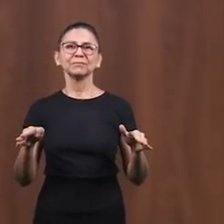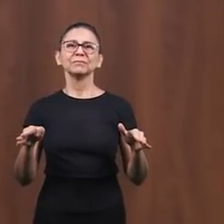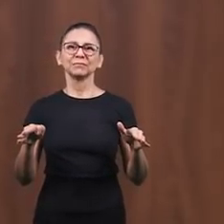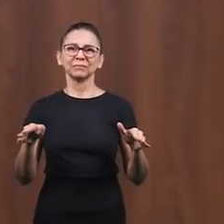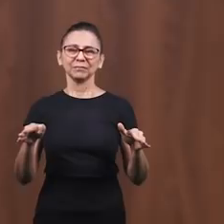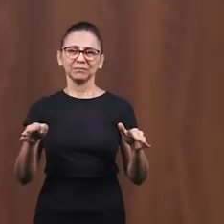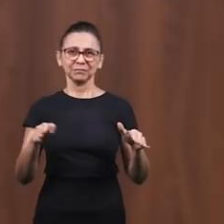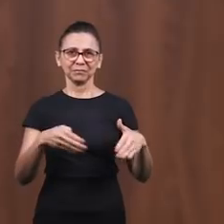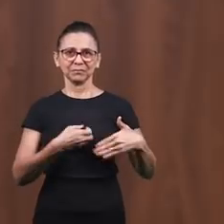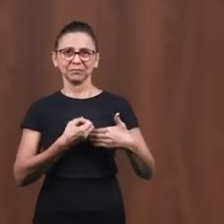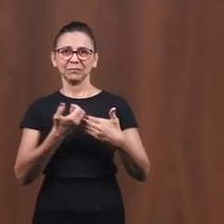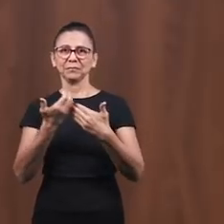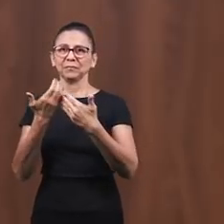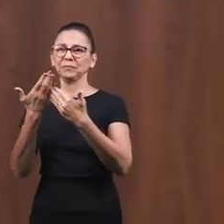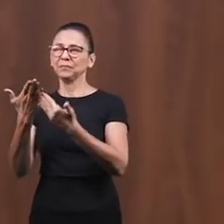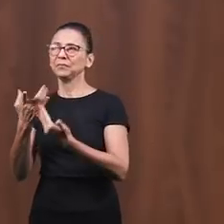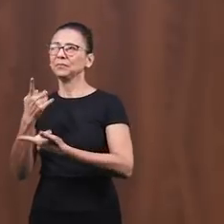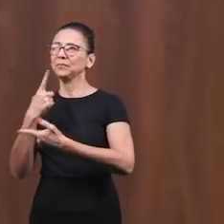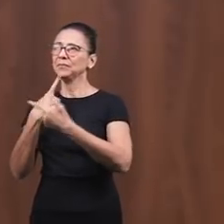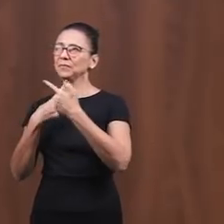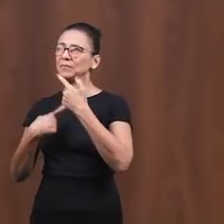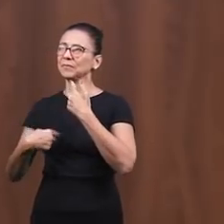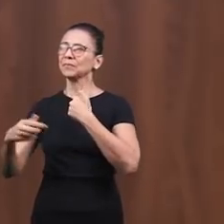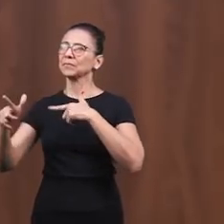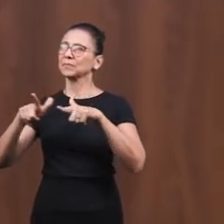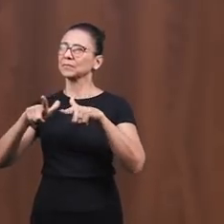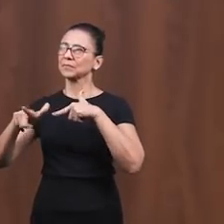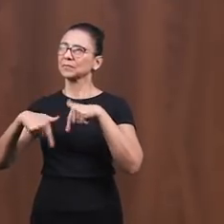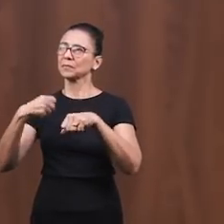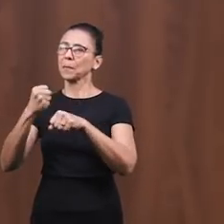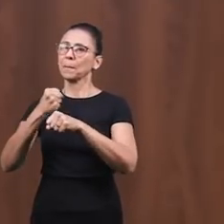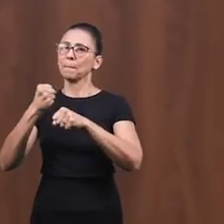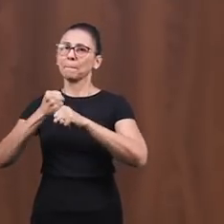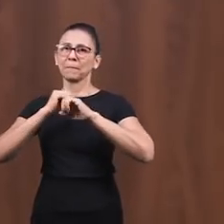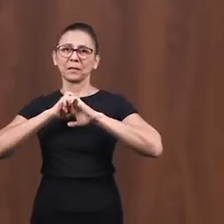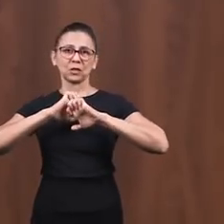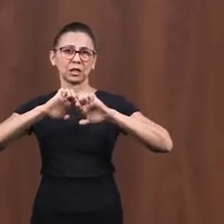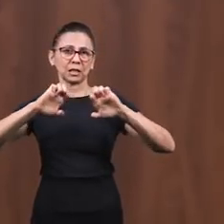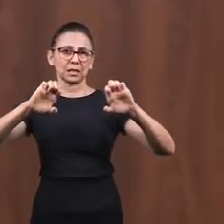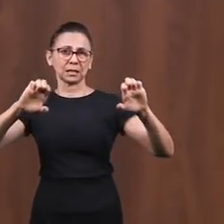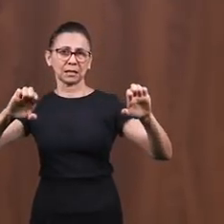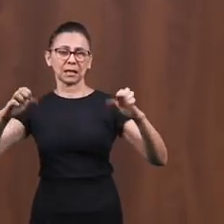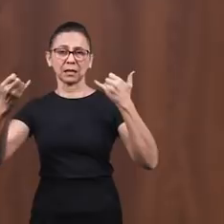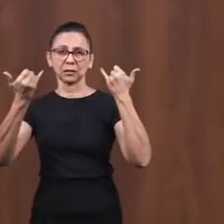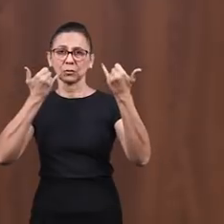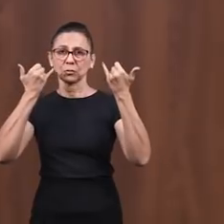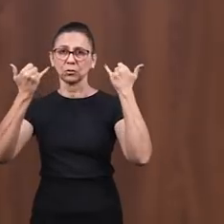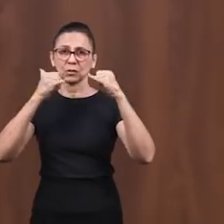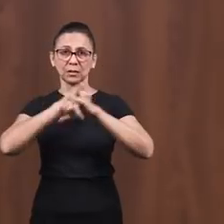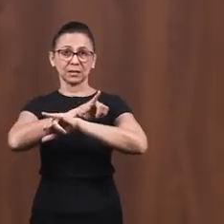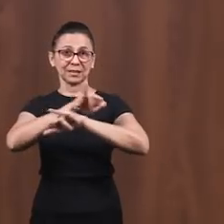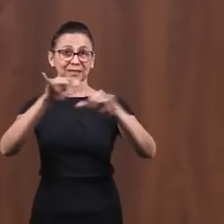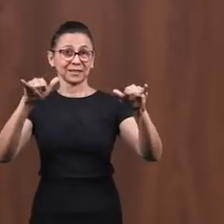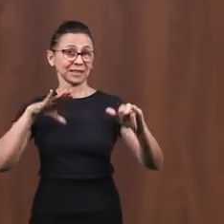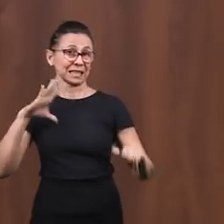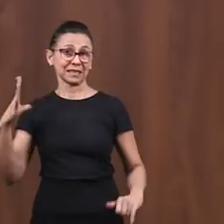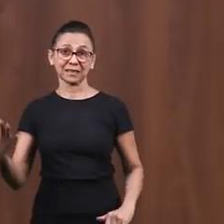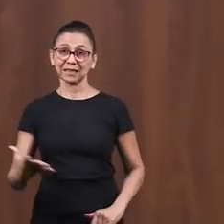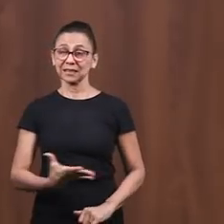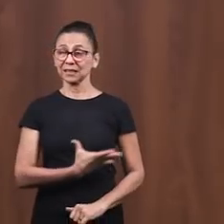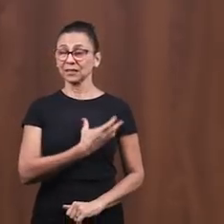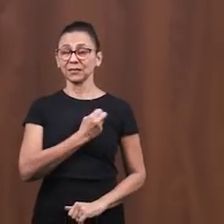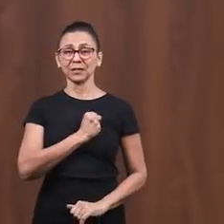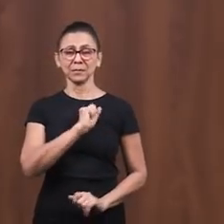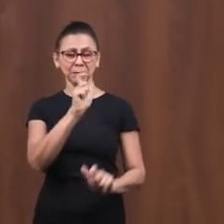fazer também, Senhor, aquilo que o Senhor fez por nós. Levar a boa mensagem, as boas novas de salvação e que